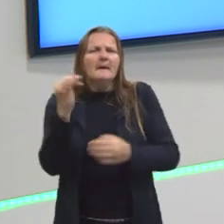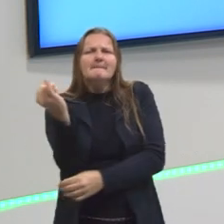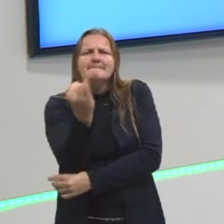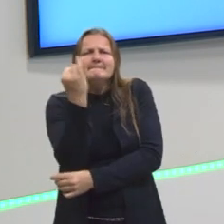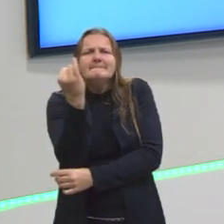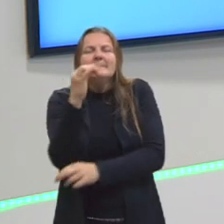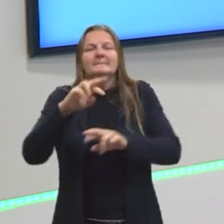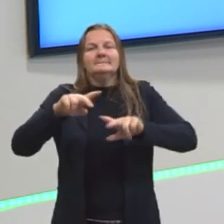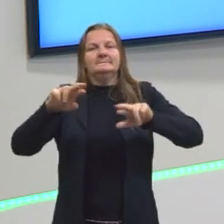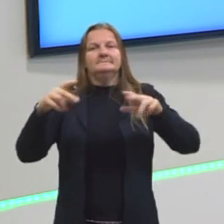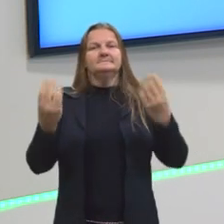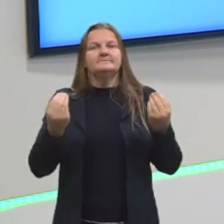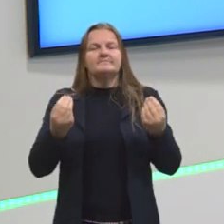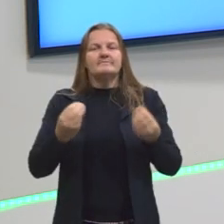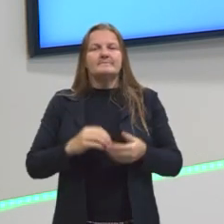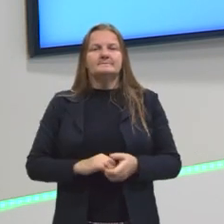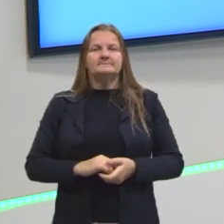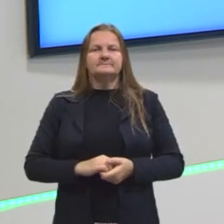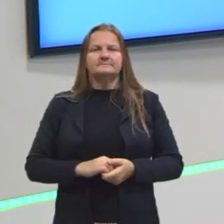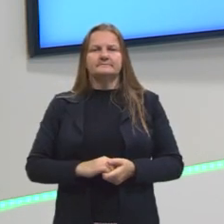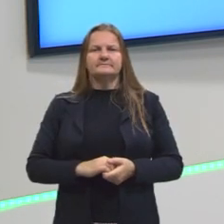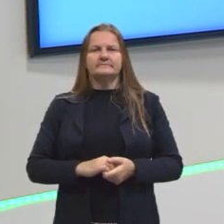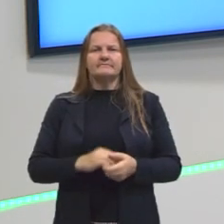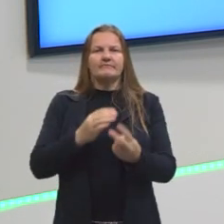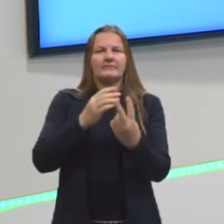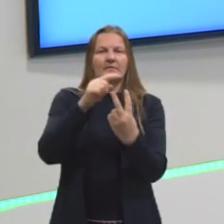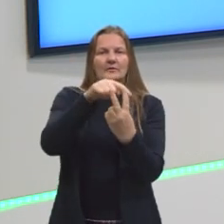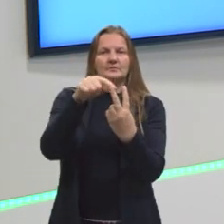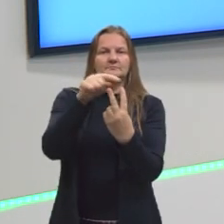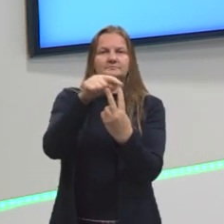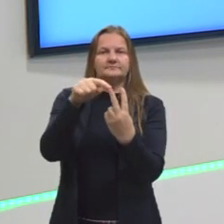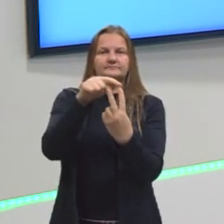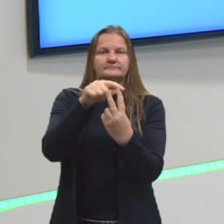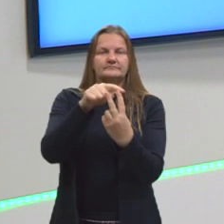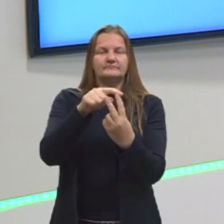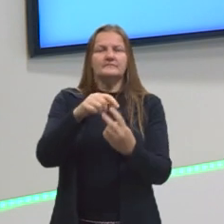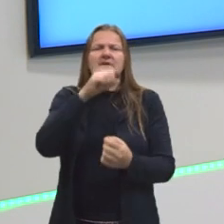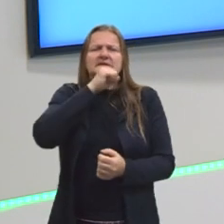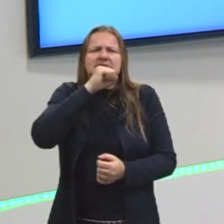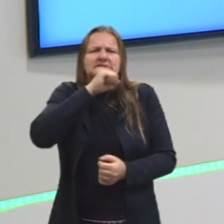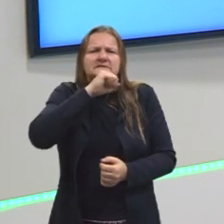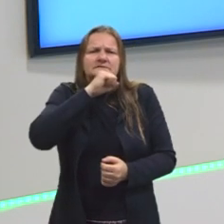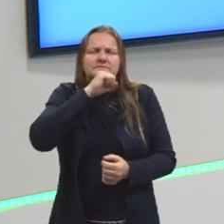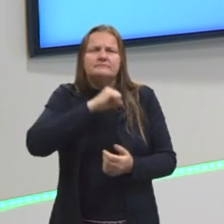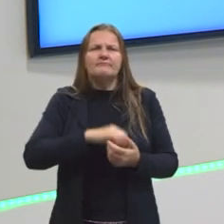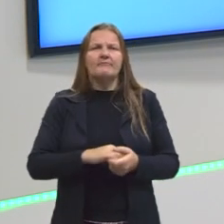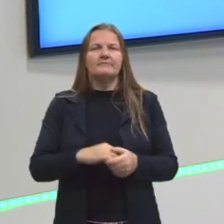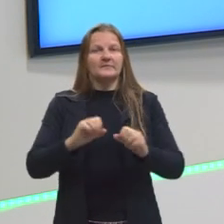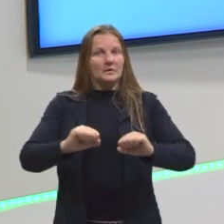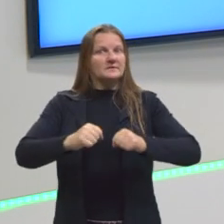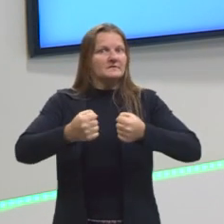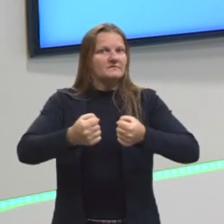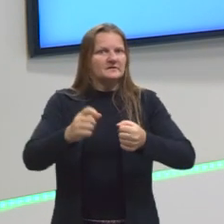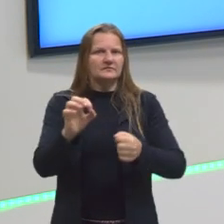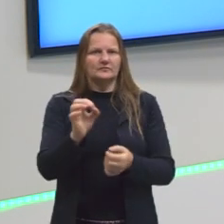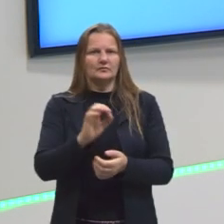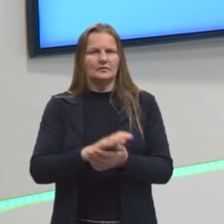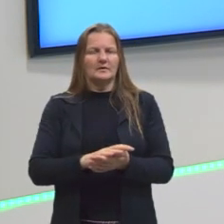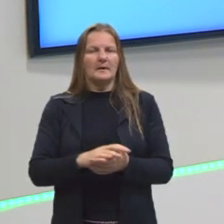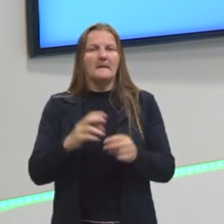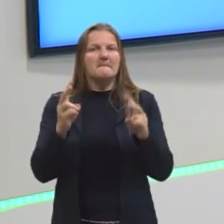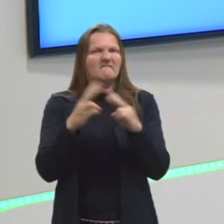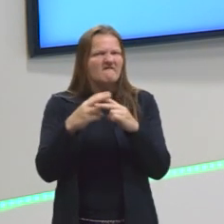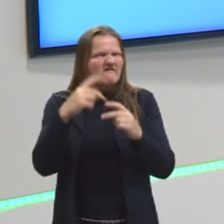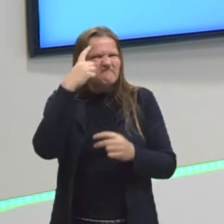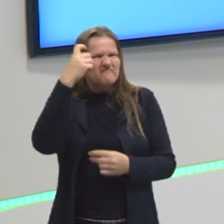diferença entre essas duas formas de escravidão? A escravidão antiga, a gente não vai defender ela e a gente não vai dizer que ela não era violenta,